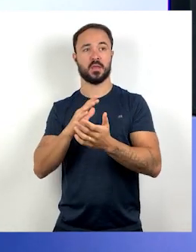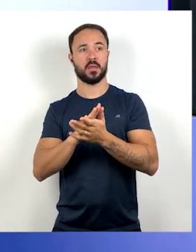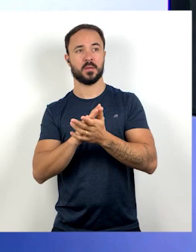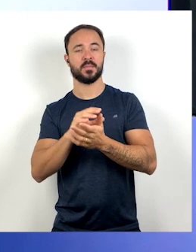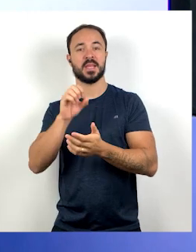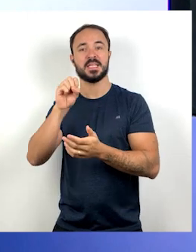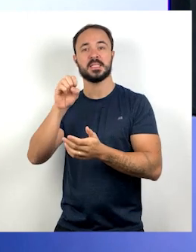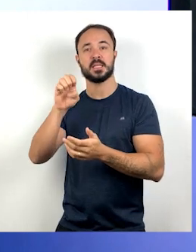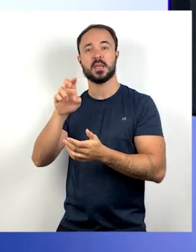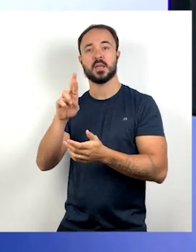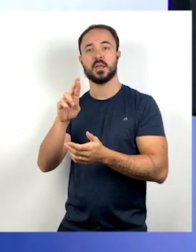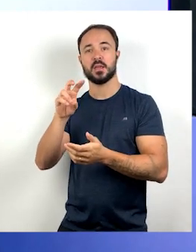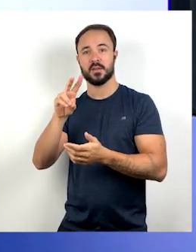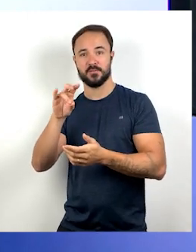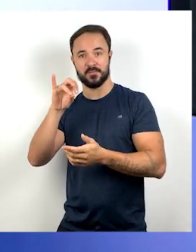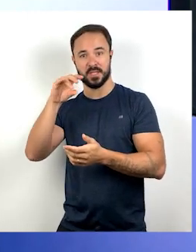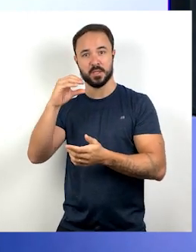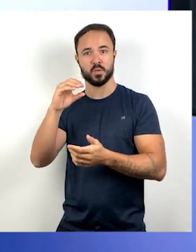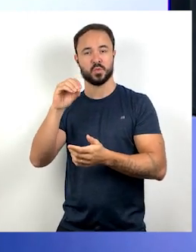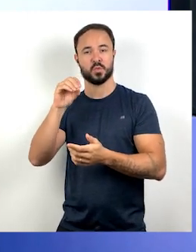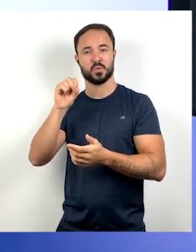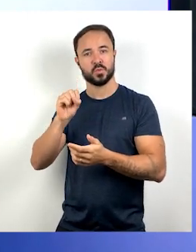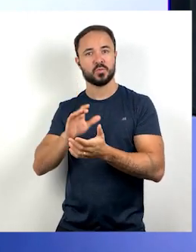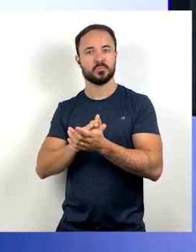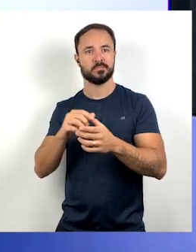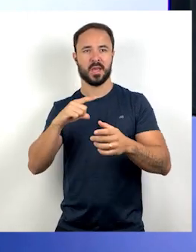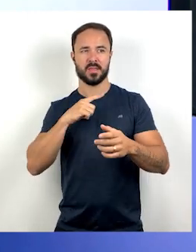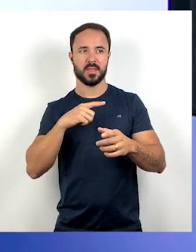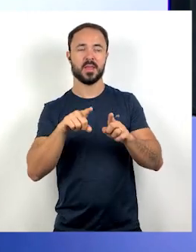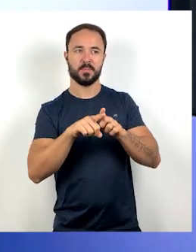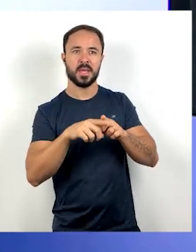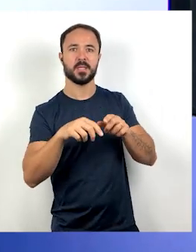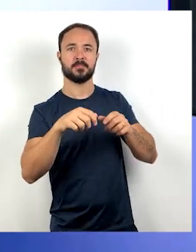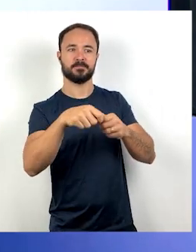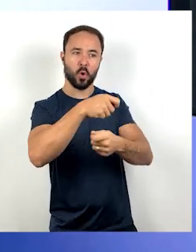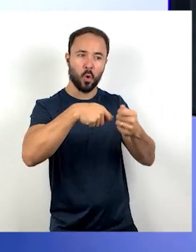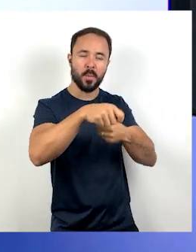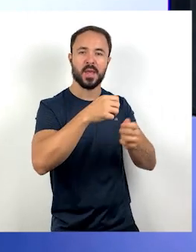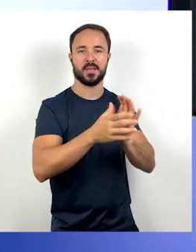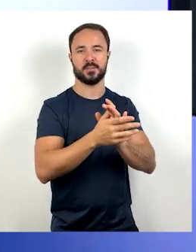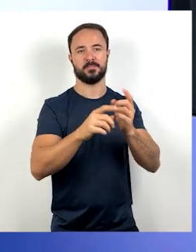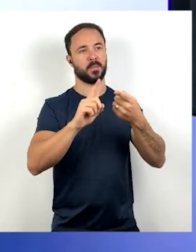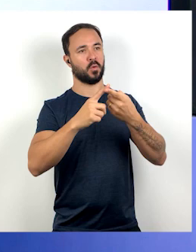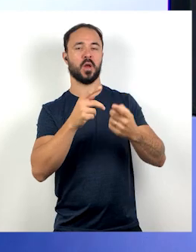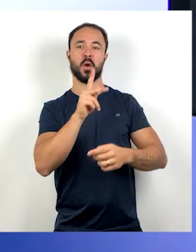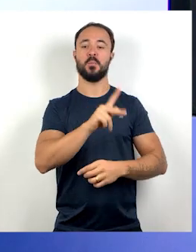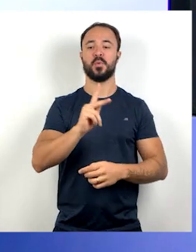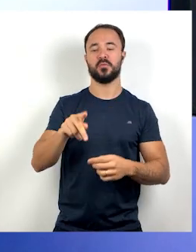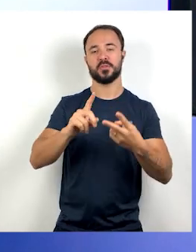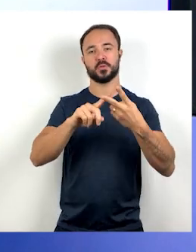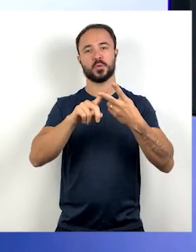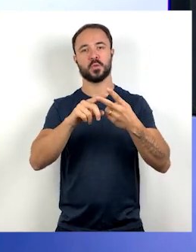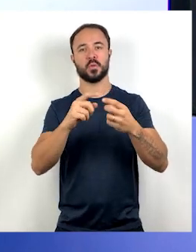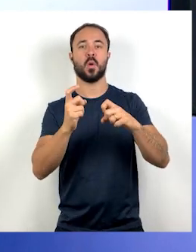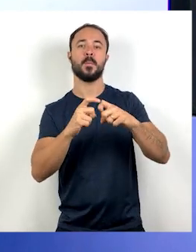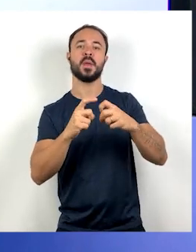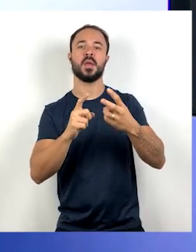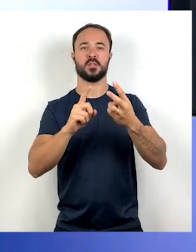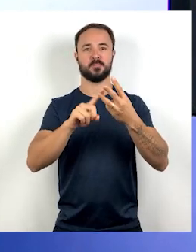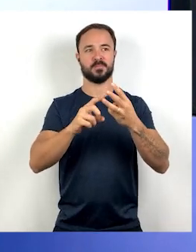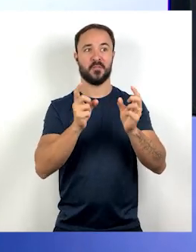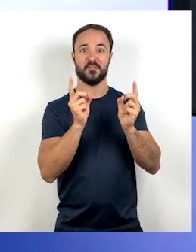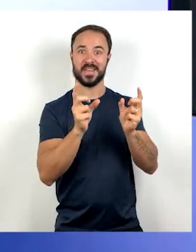diversas funções. Nós temos o professor, o médico, o enfermeiro, o vendedor, o zelador,